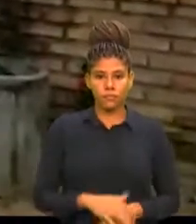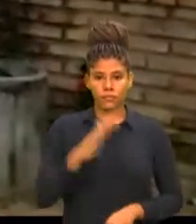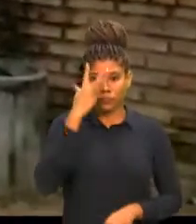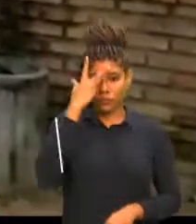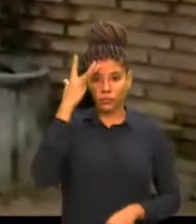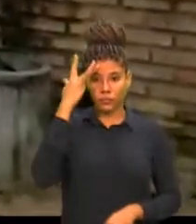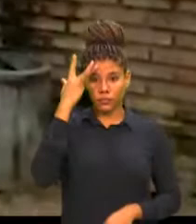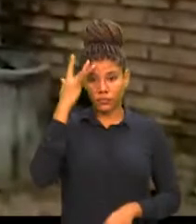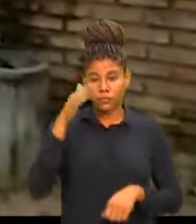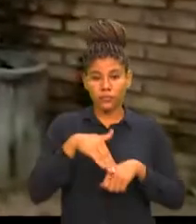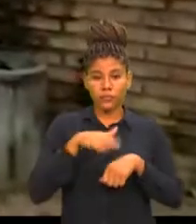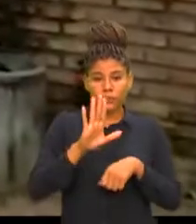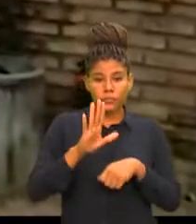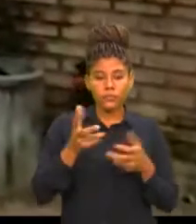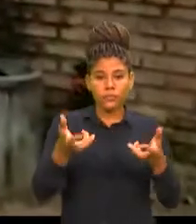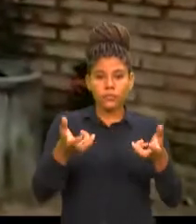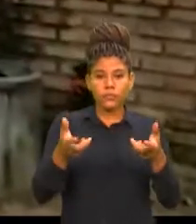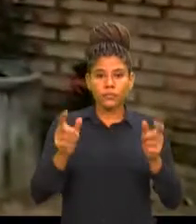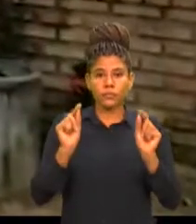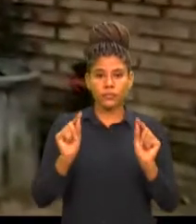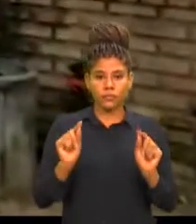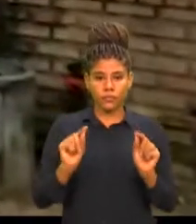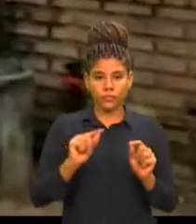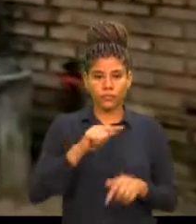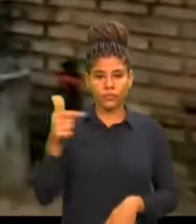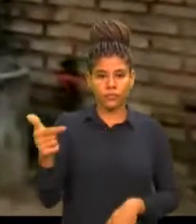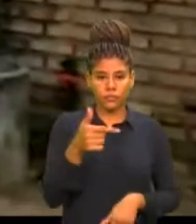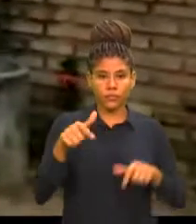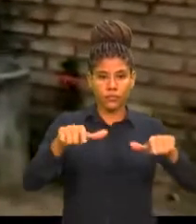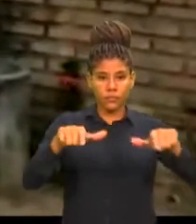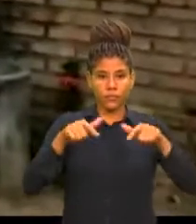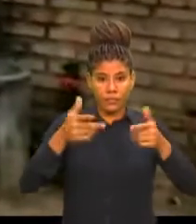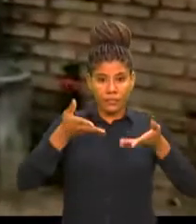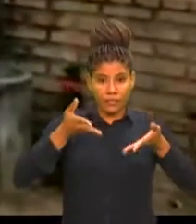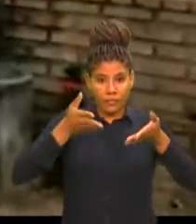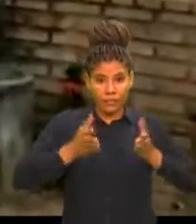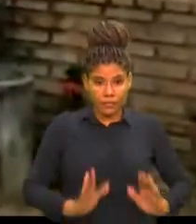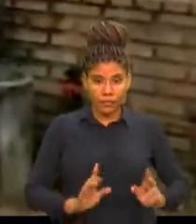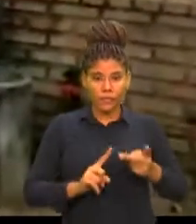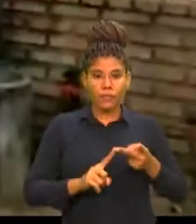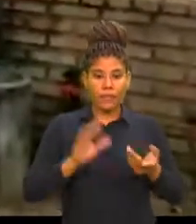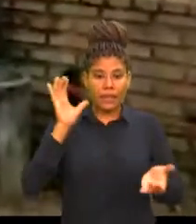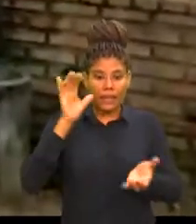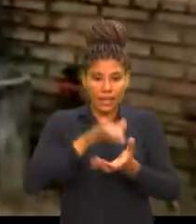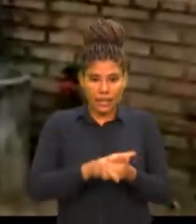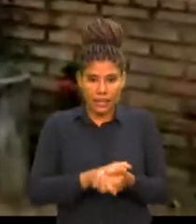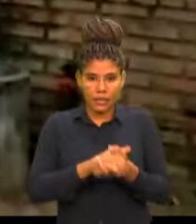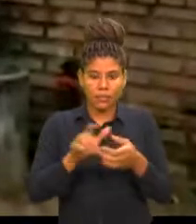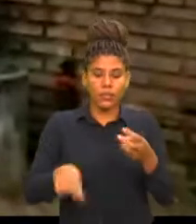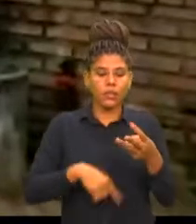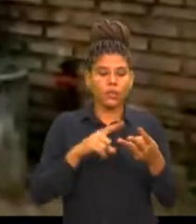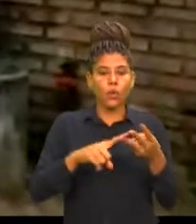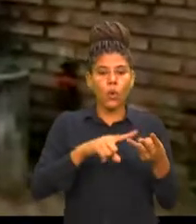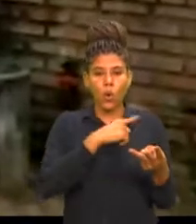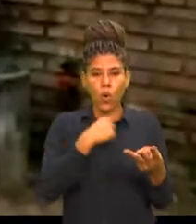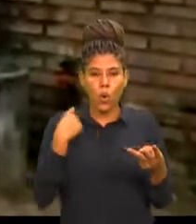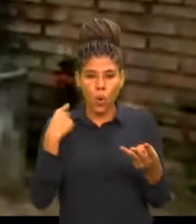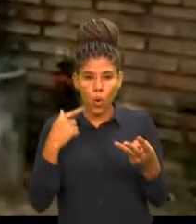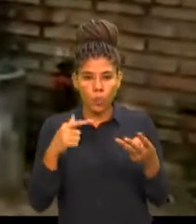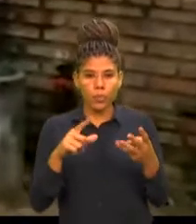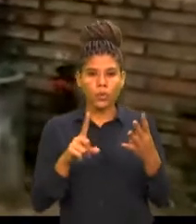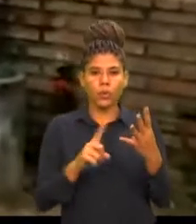renda são as emissões das segundas vias das certidões de nascimento, de casamento, de óbito, a verbação de